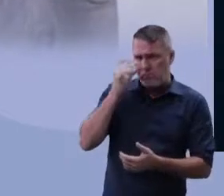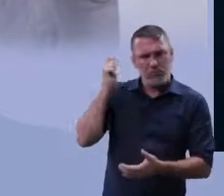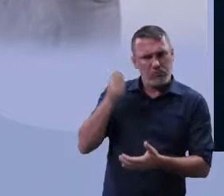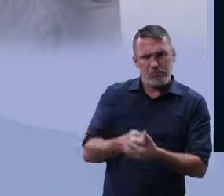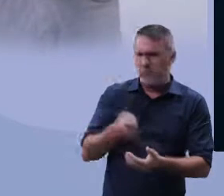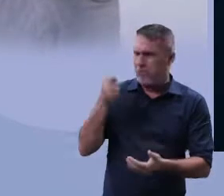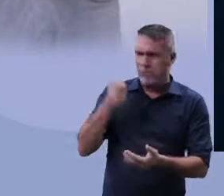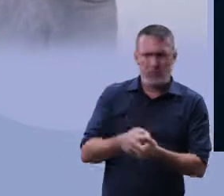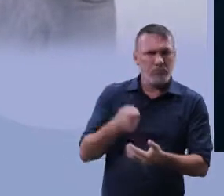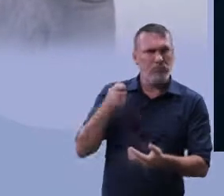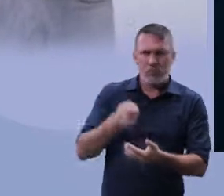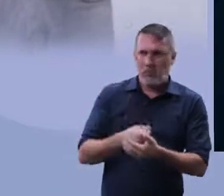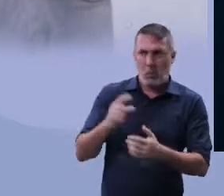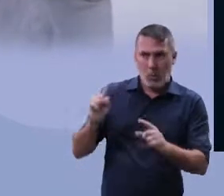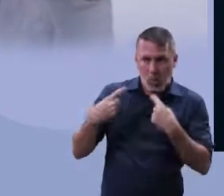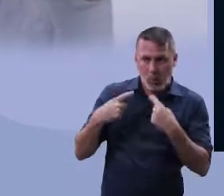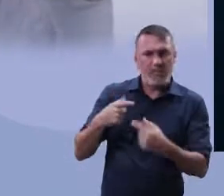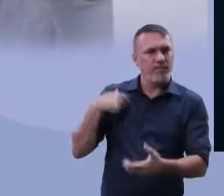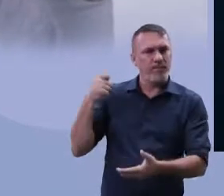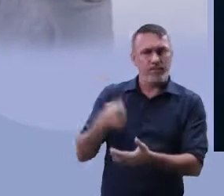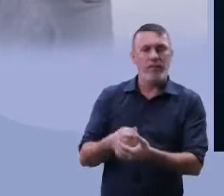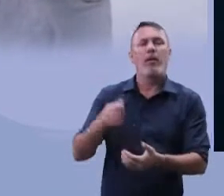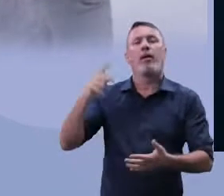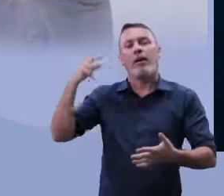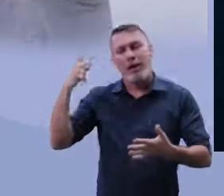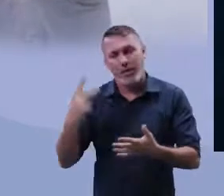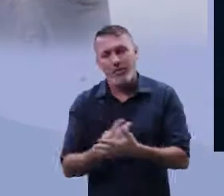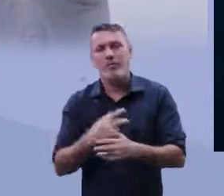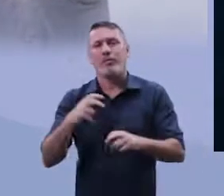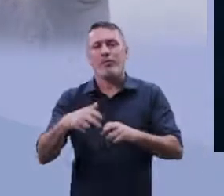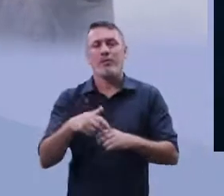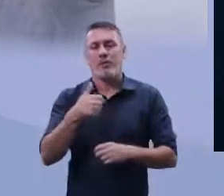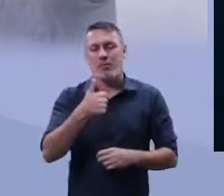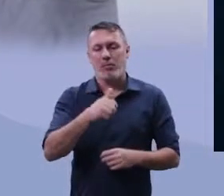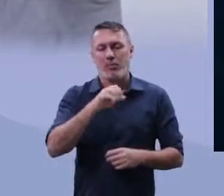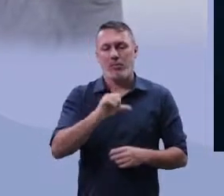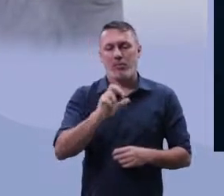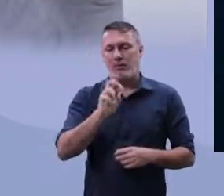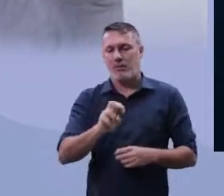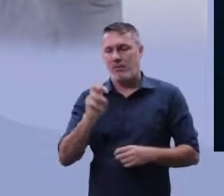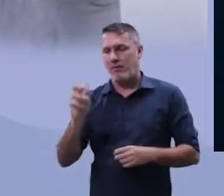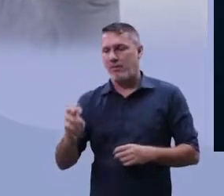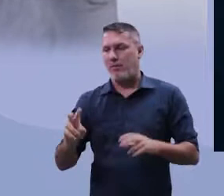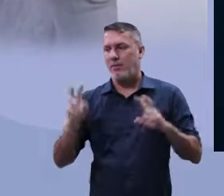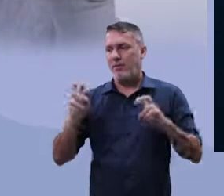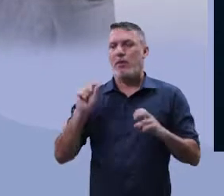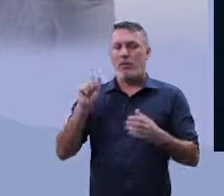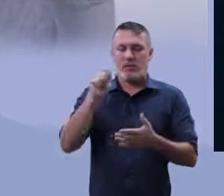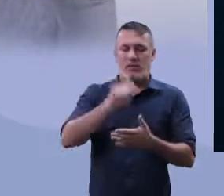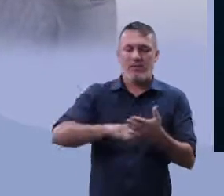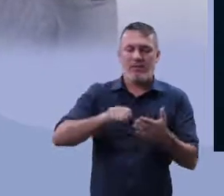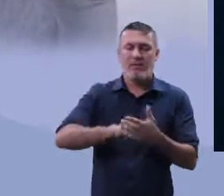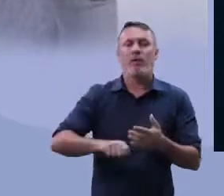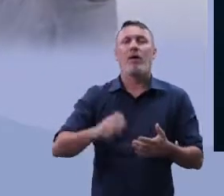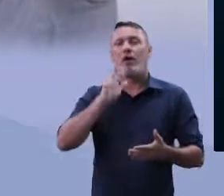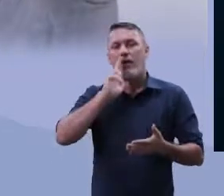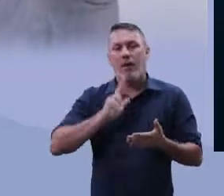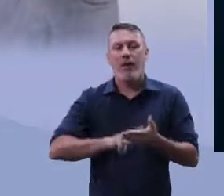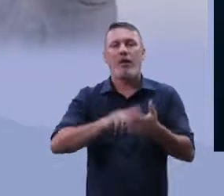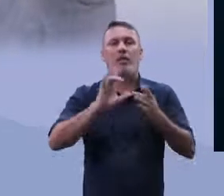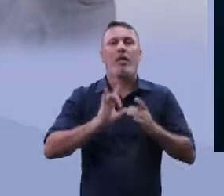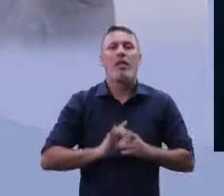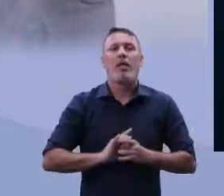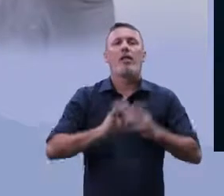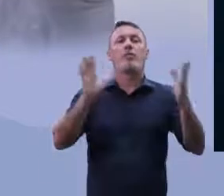que iam de encontro a essas leis. E aí, quando, em 55, um grupo redigiu a chamada Carta da Liberdade. E aí, o